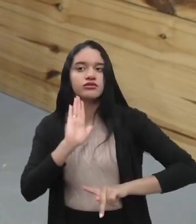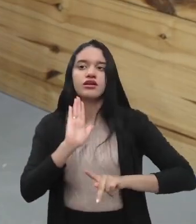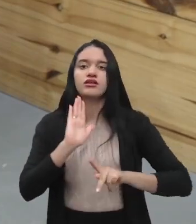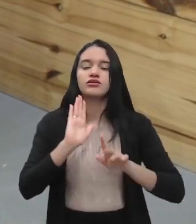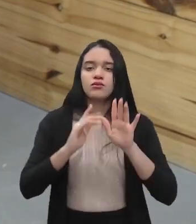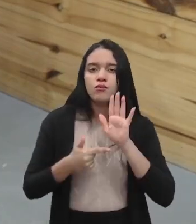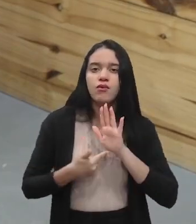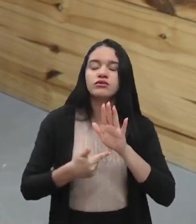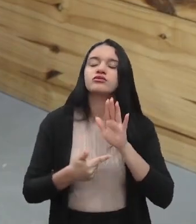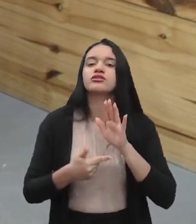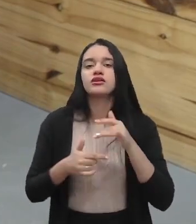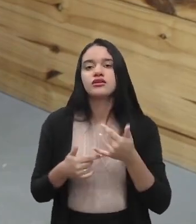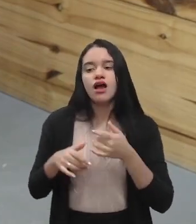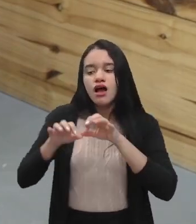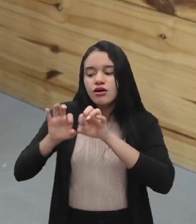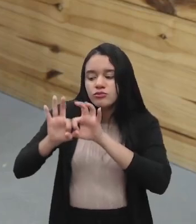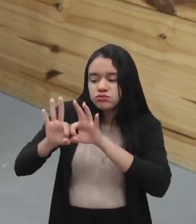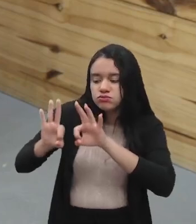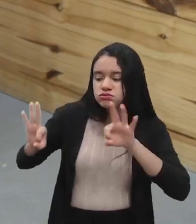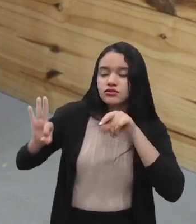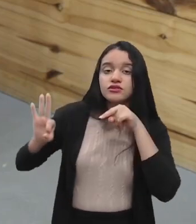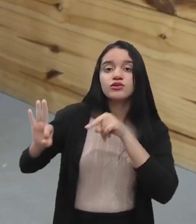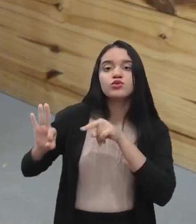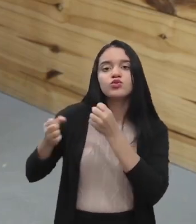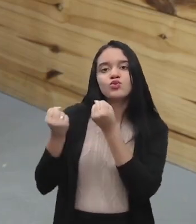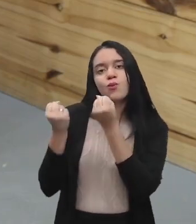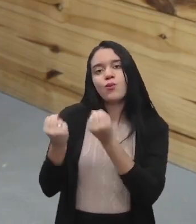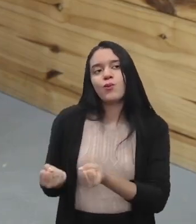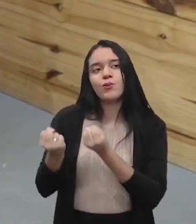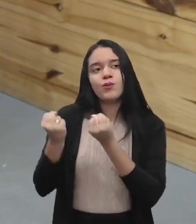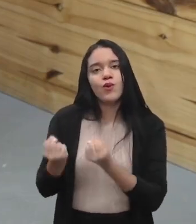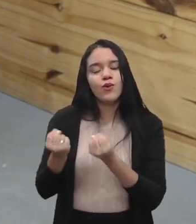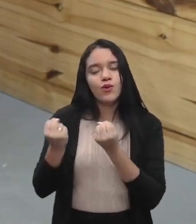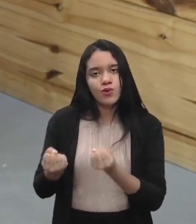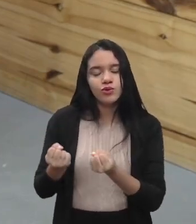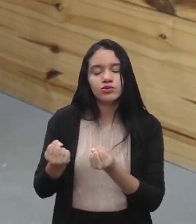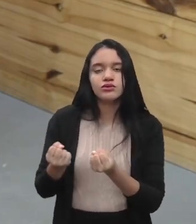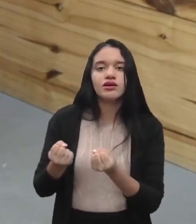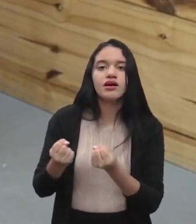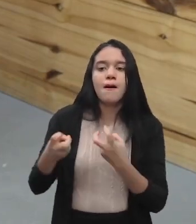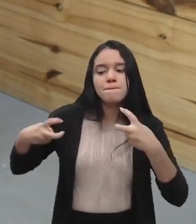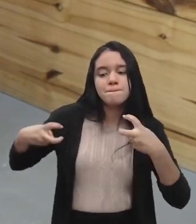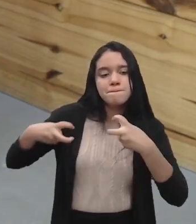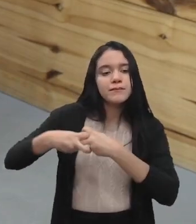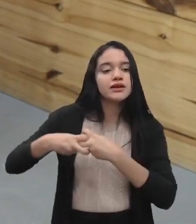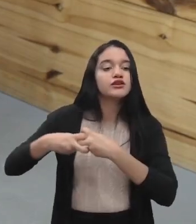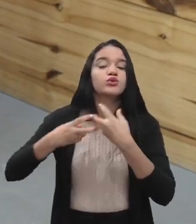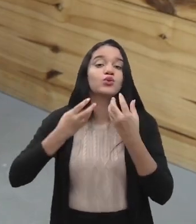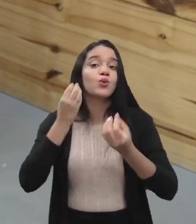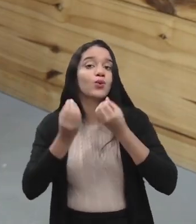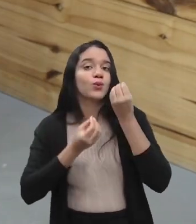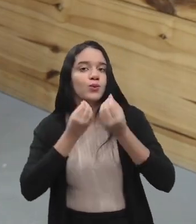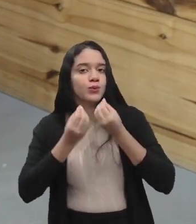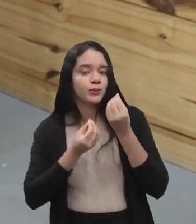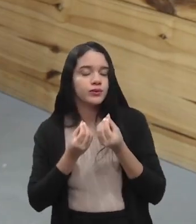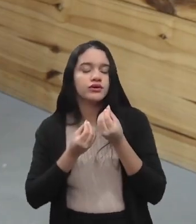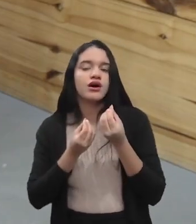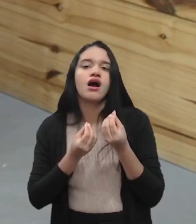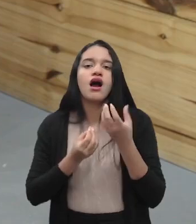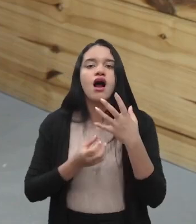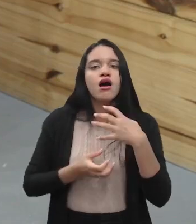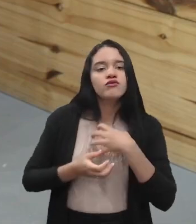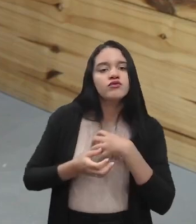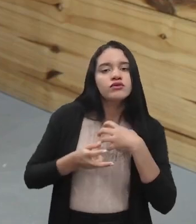quanto é que essa corda, esse cabo de aço, quanto ele suporta, onde ele vai ficar preso, como ele vai ficar preso, formas de